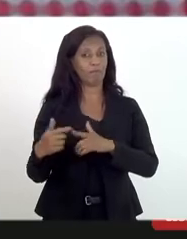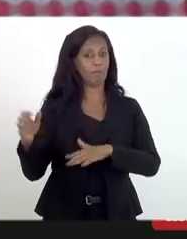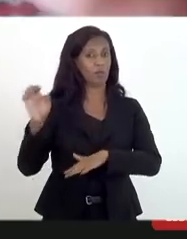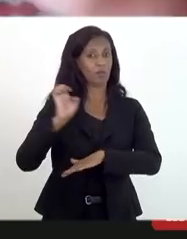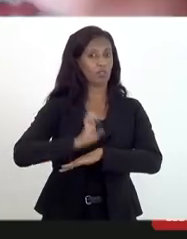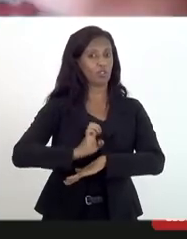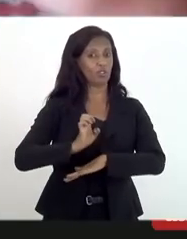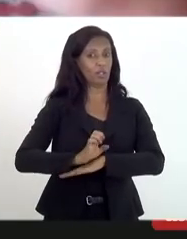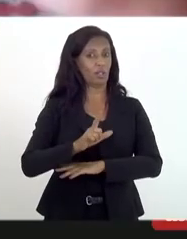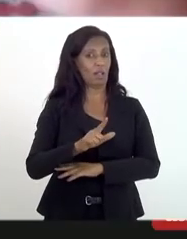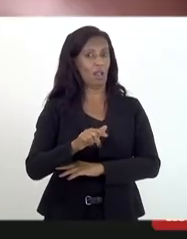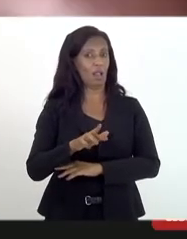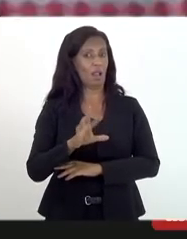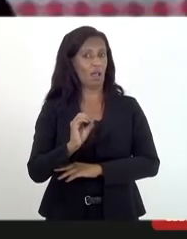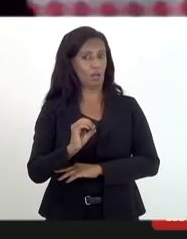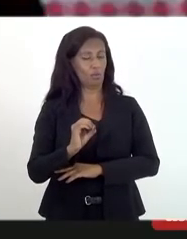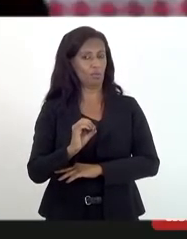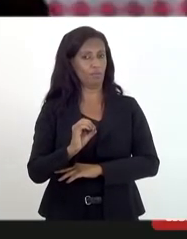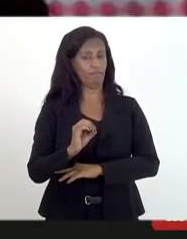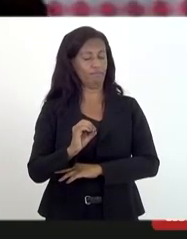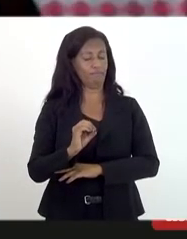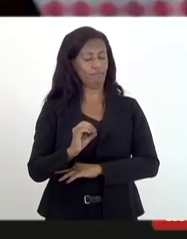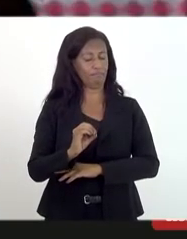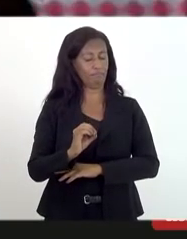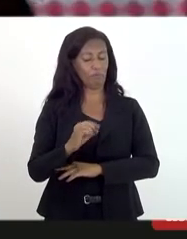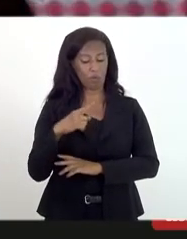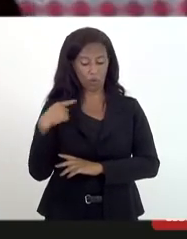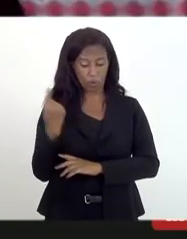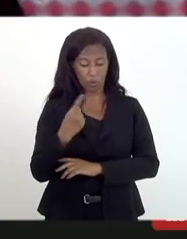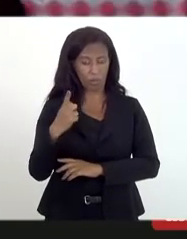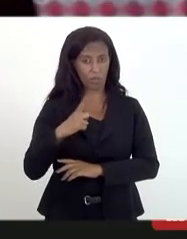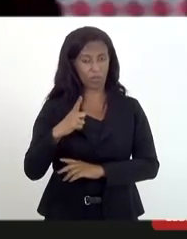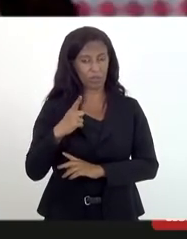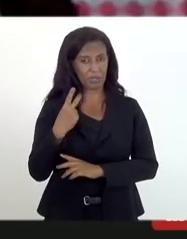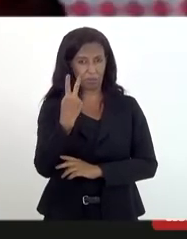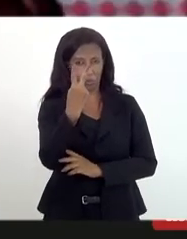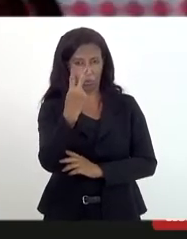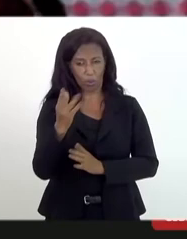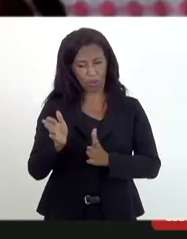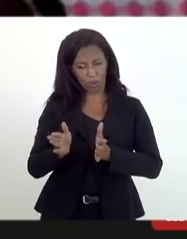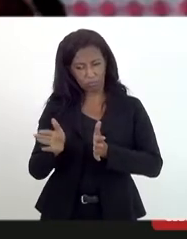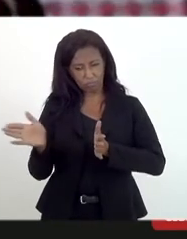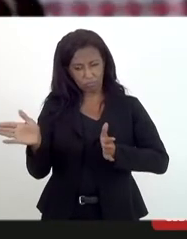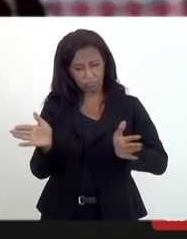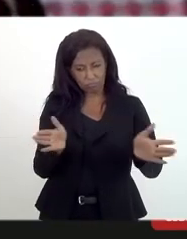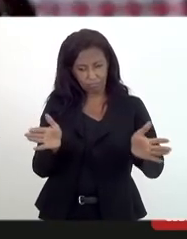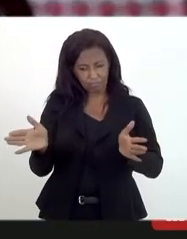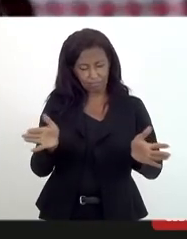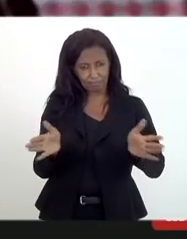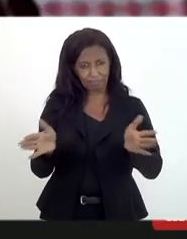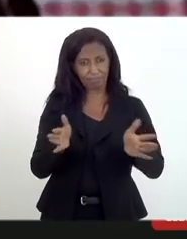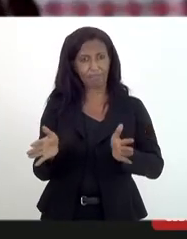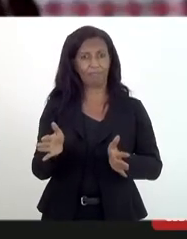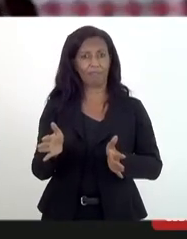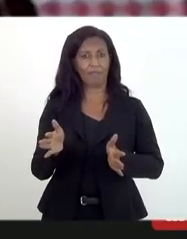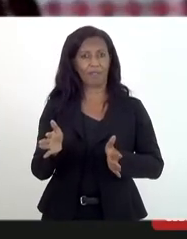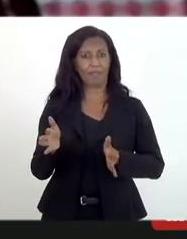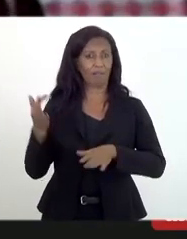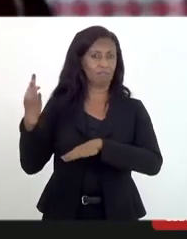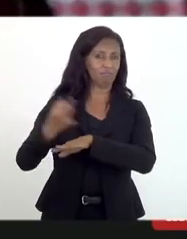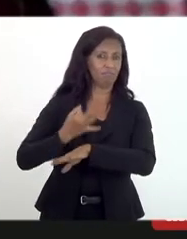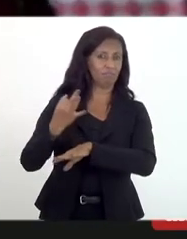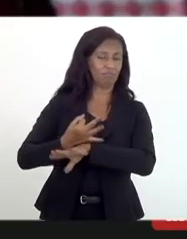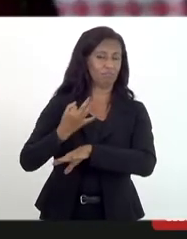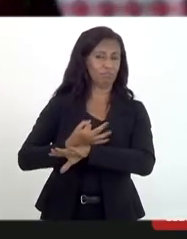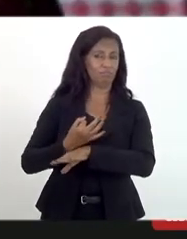lá e que ela é cidade do estado. Eu acho que nós temos esses dois vieses em relação ao racismo religioso no Brasil